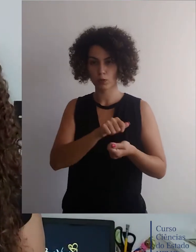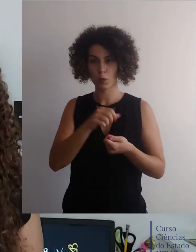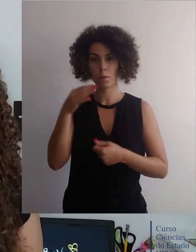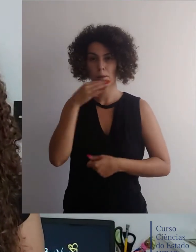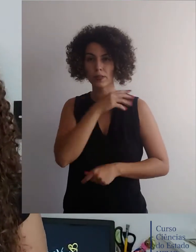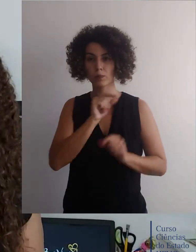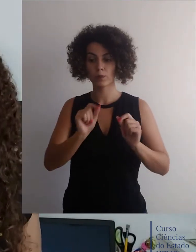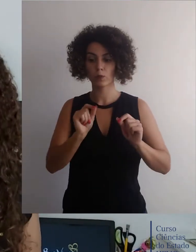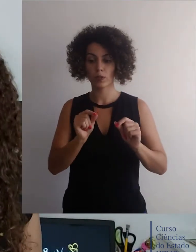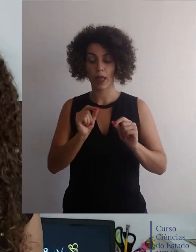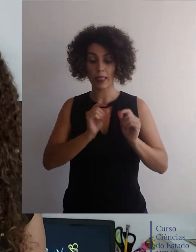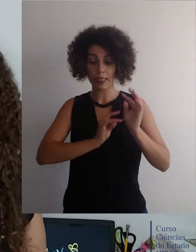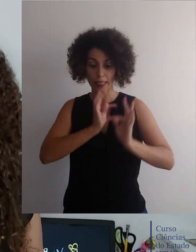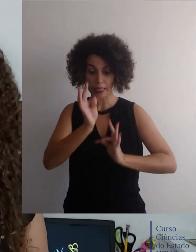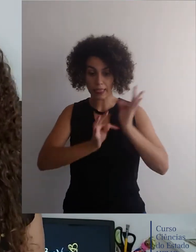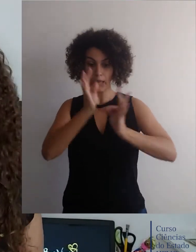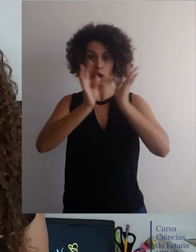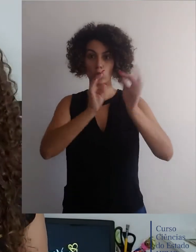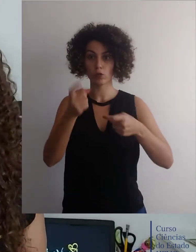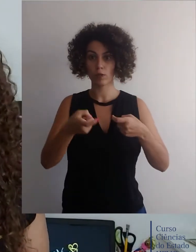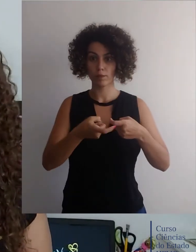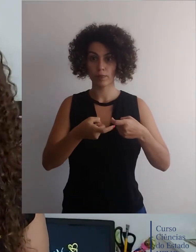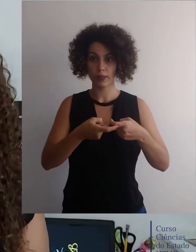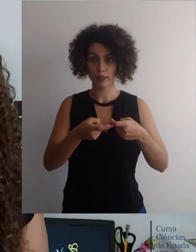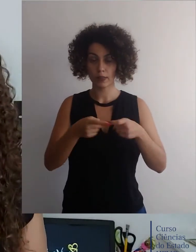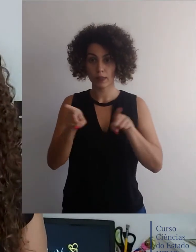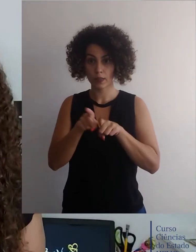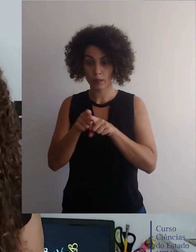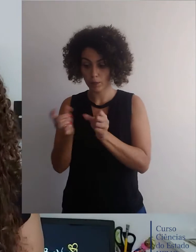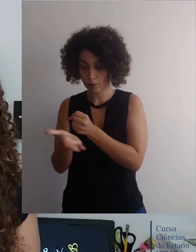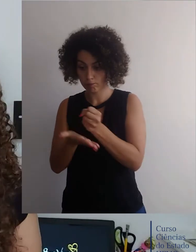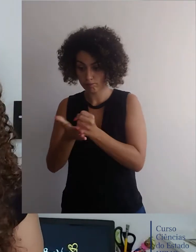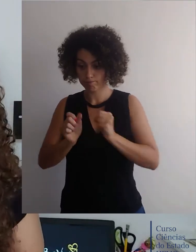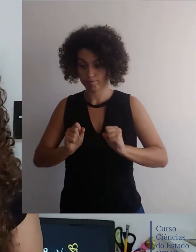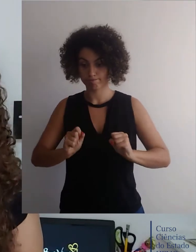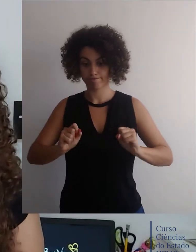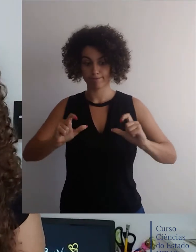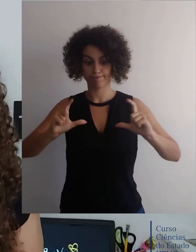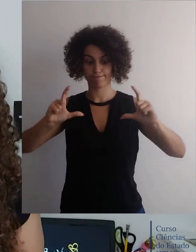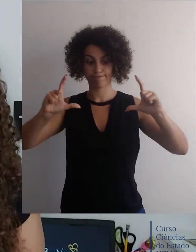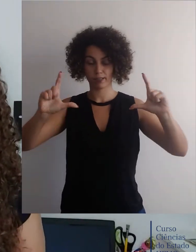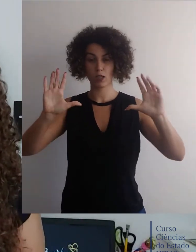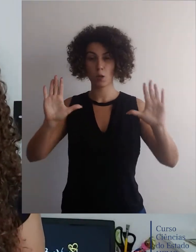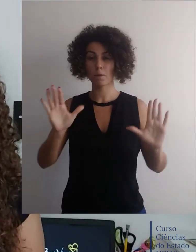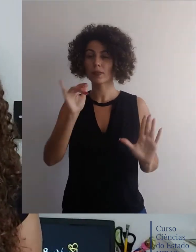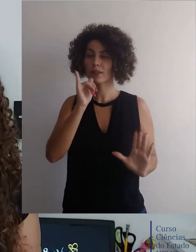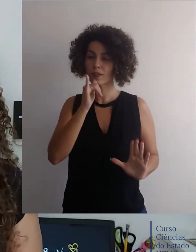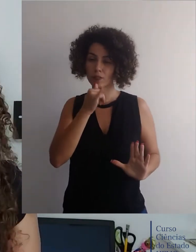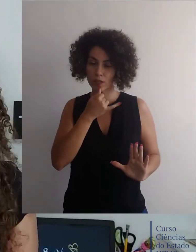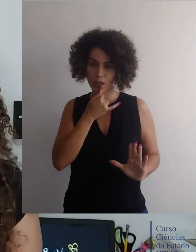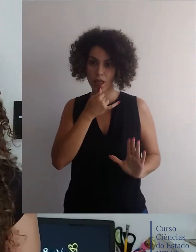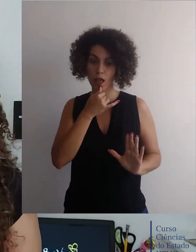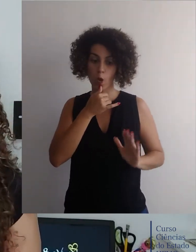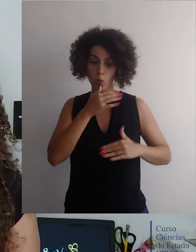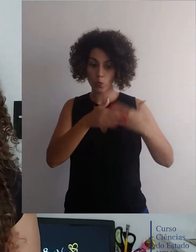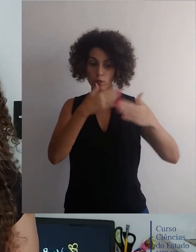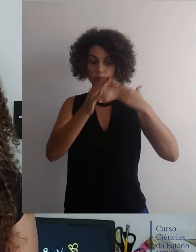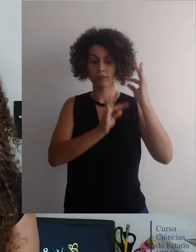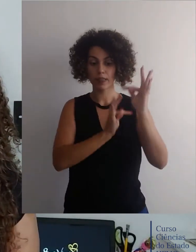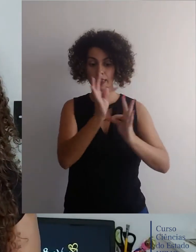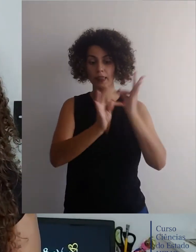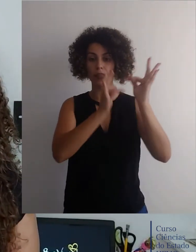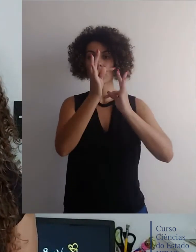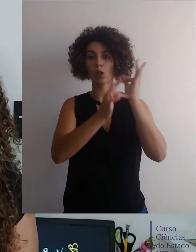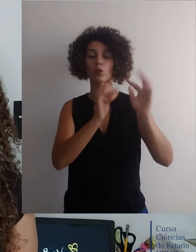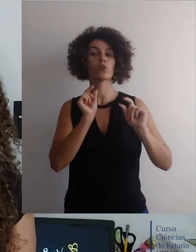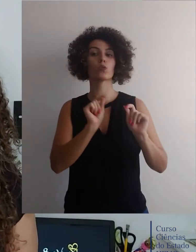Guerra Mundial, observou-se um grande aumento nas tecnologias da medicina e da indústria farmacêutica. Infelizmente, este